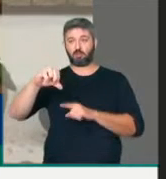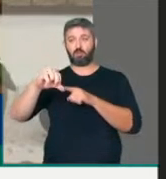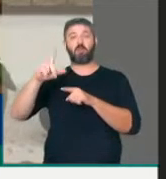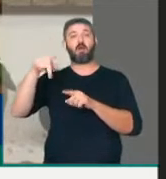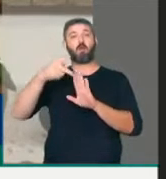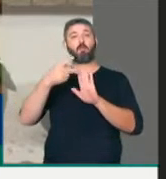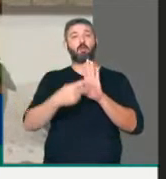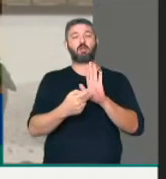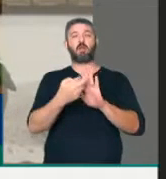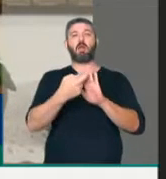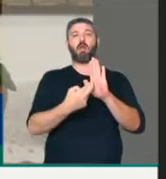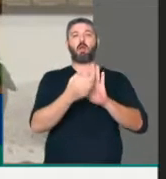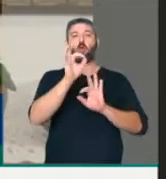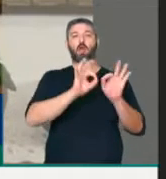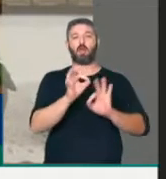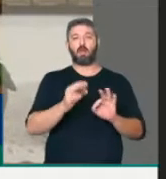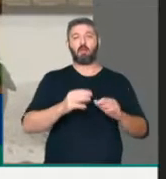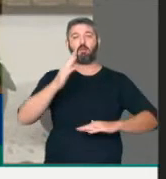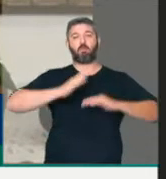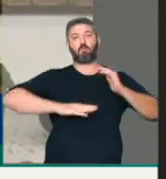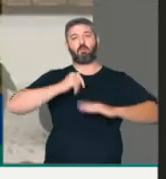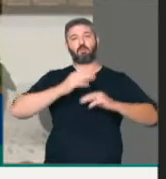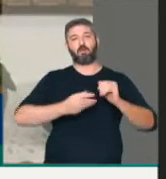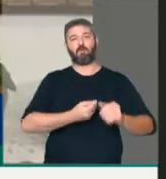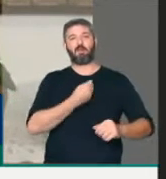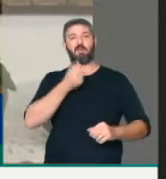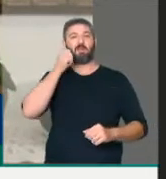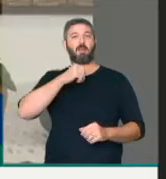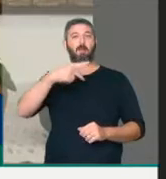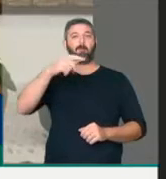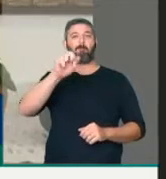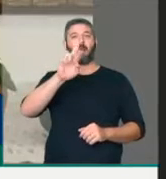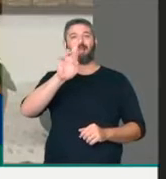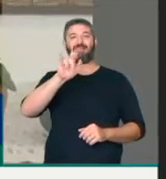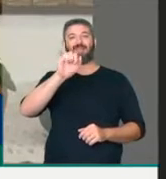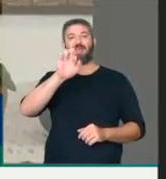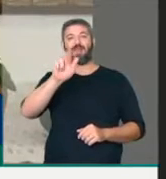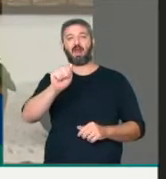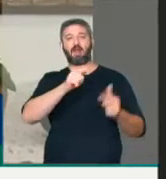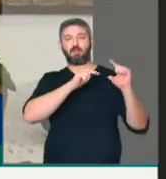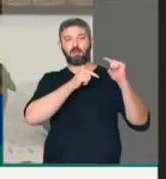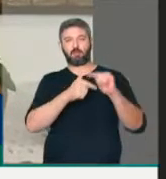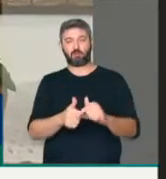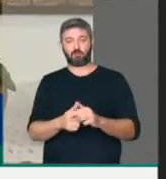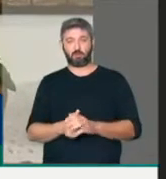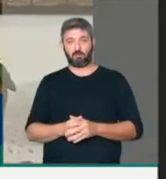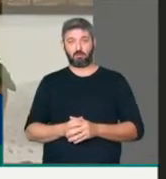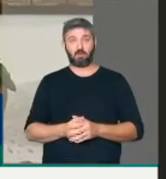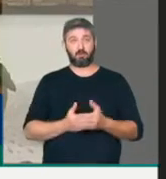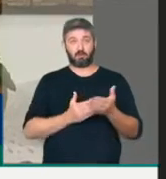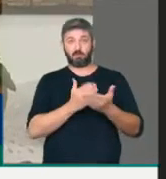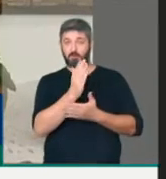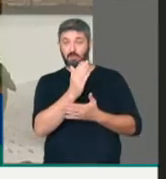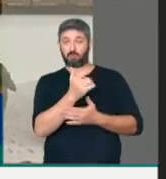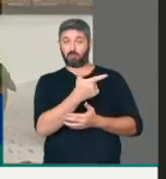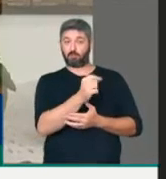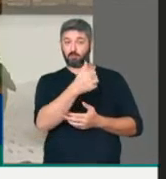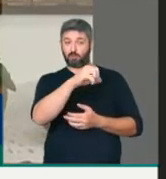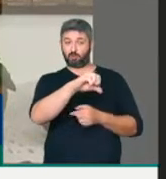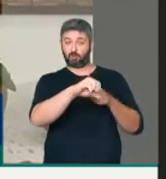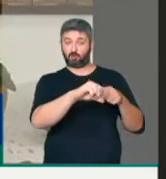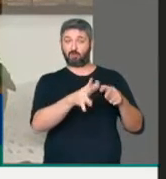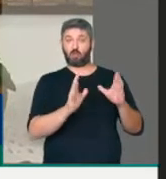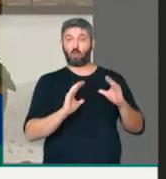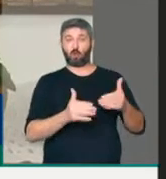o projeto que regulamenta a profissão das parteiras tradicionais. Conseguimos aprovar ainda em 2019 na